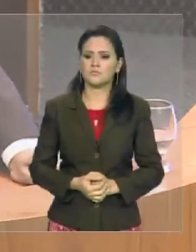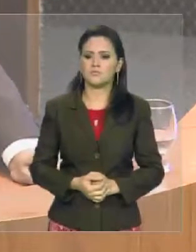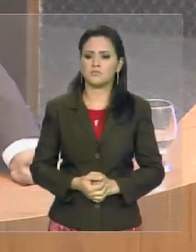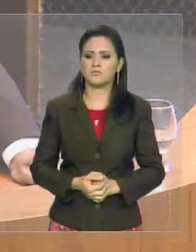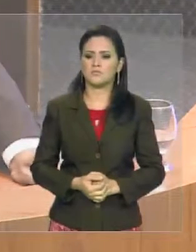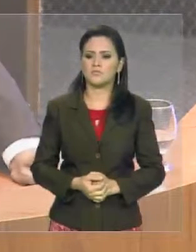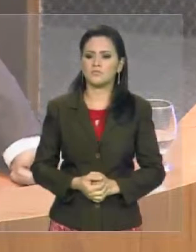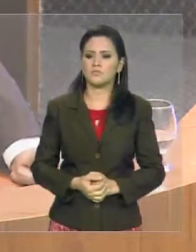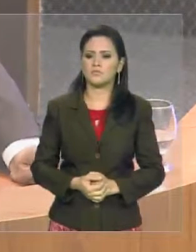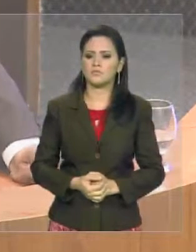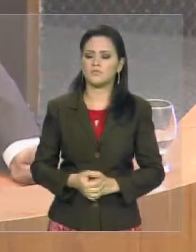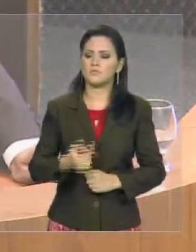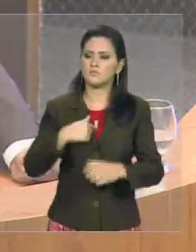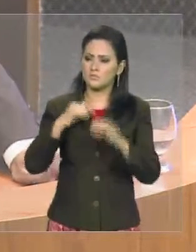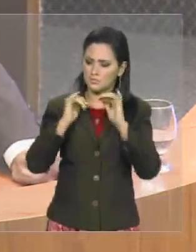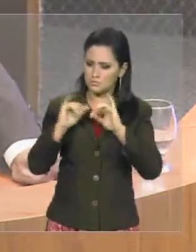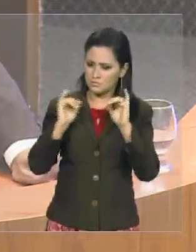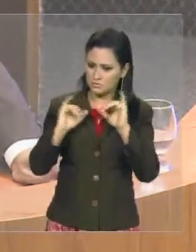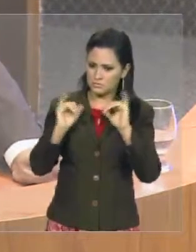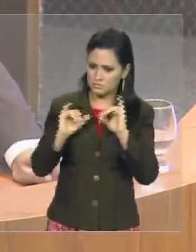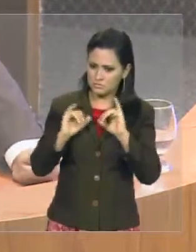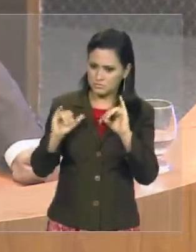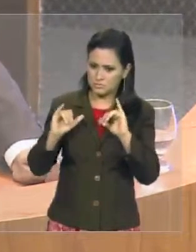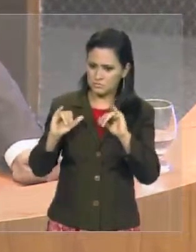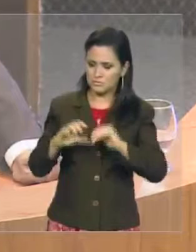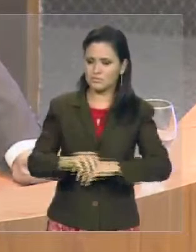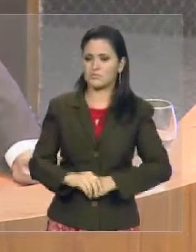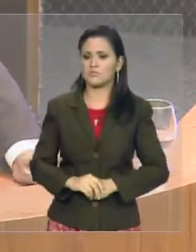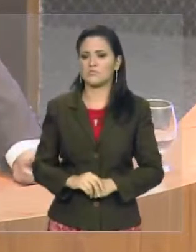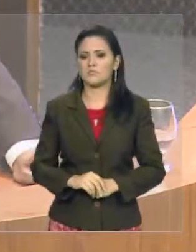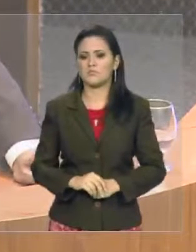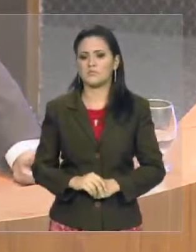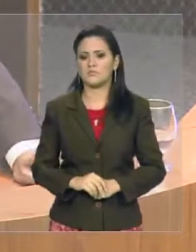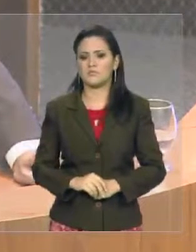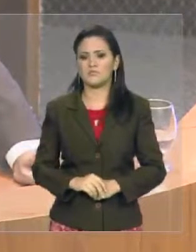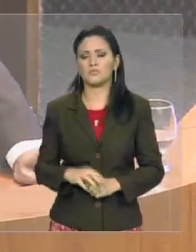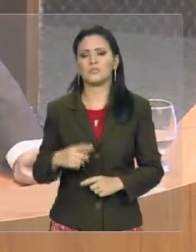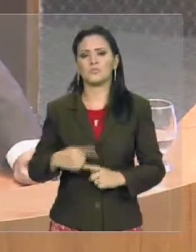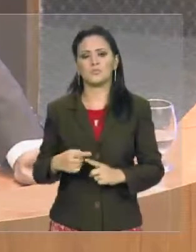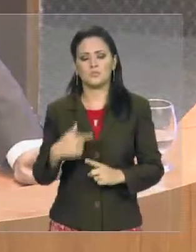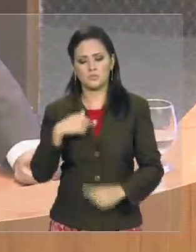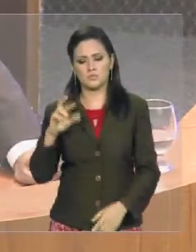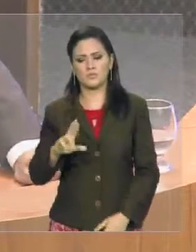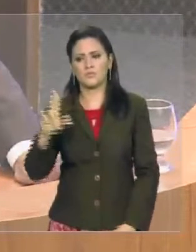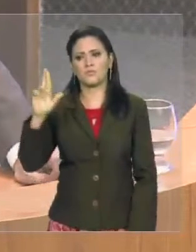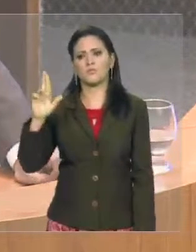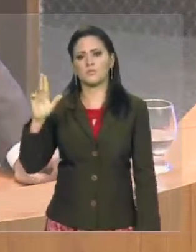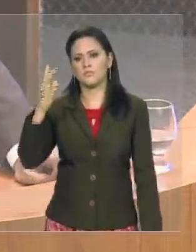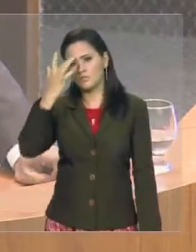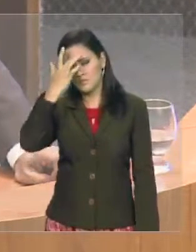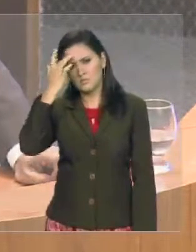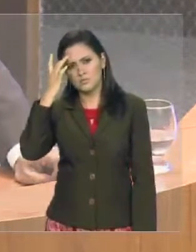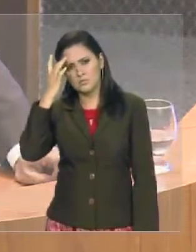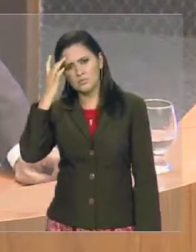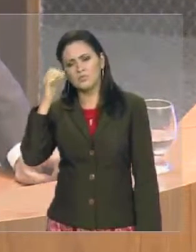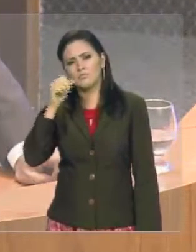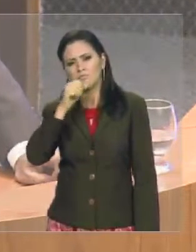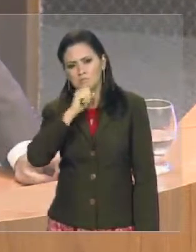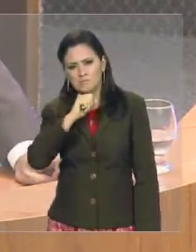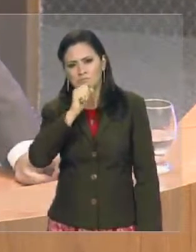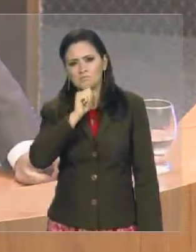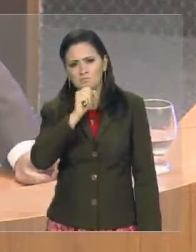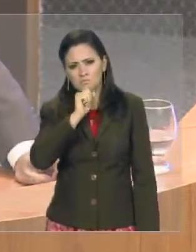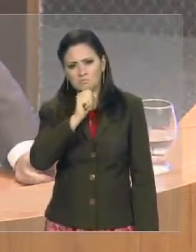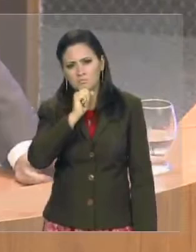Eu estou falando em nome de senhoras que saem de casa na